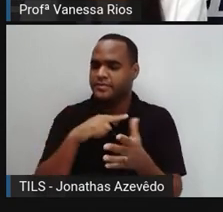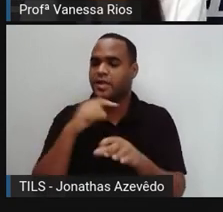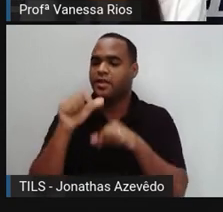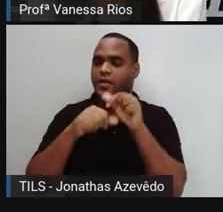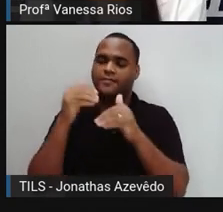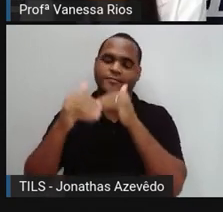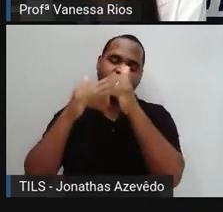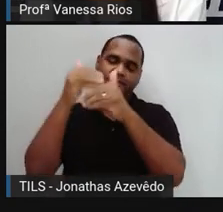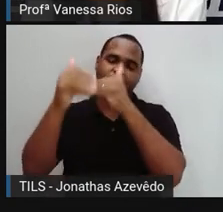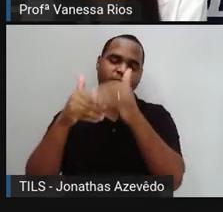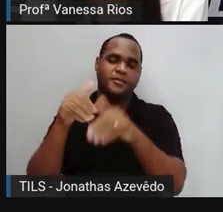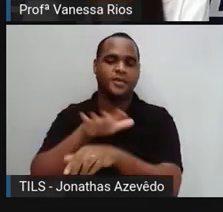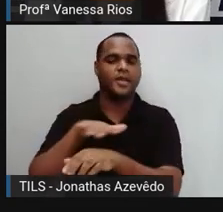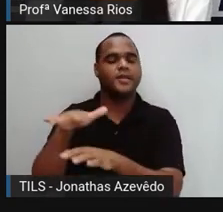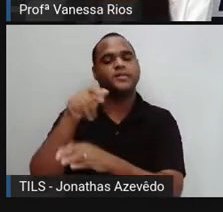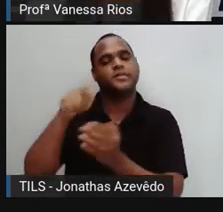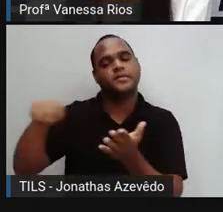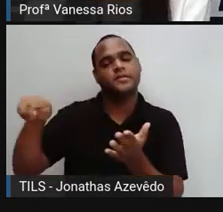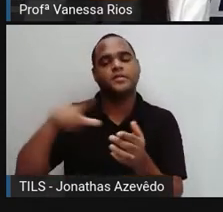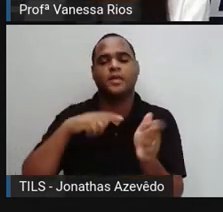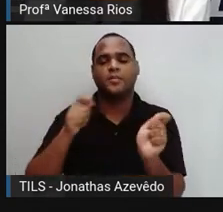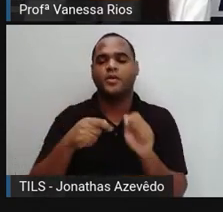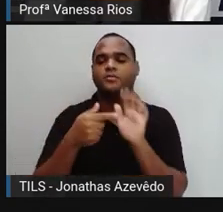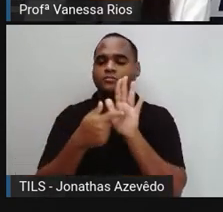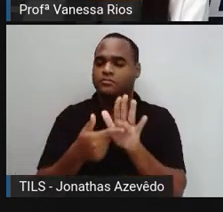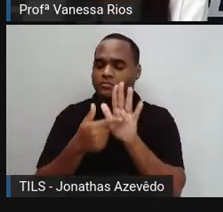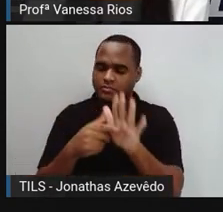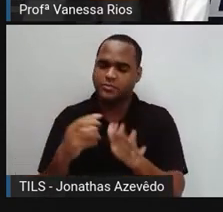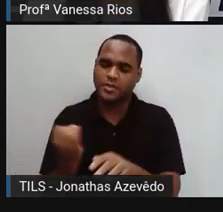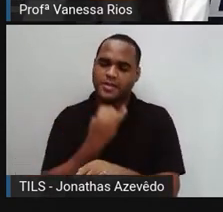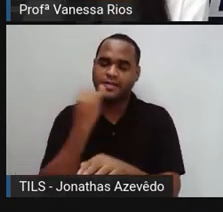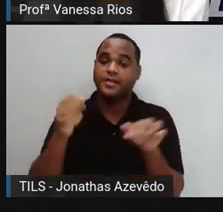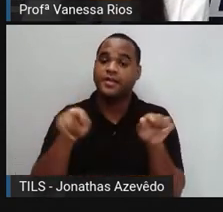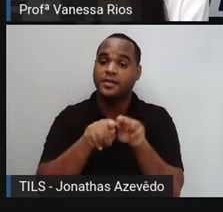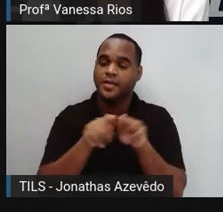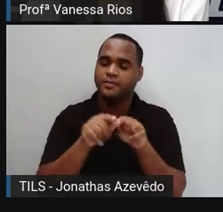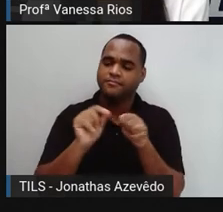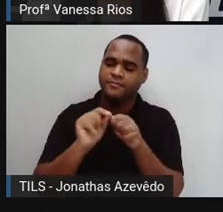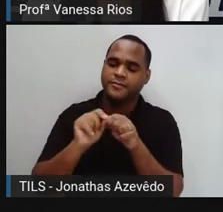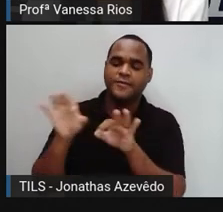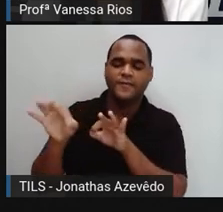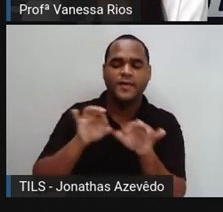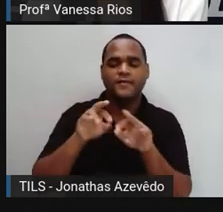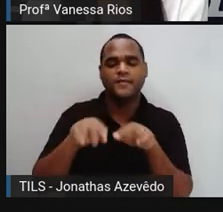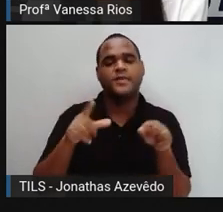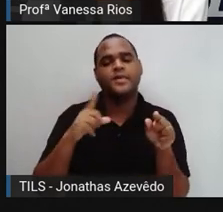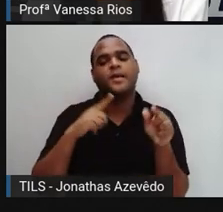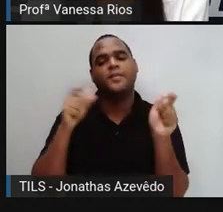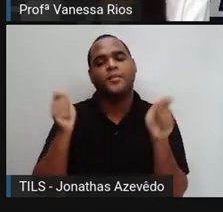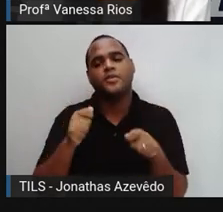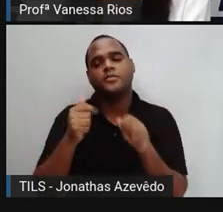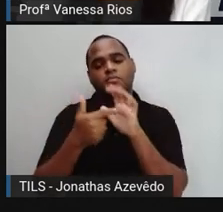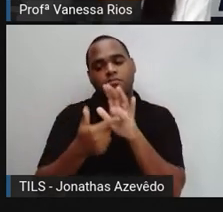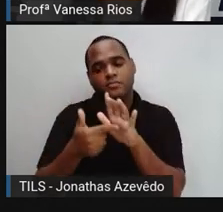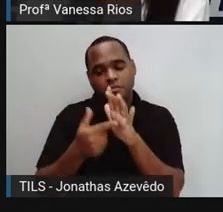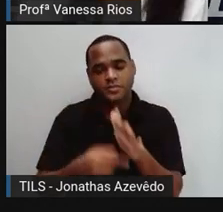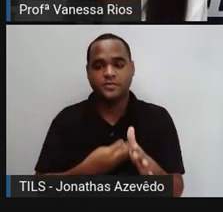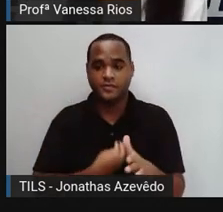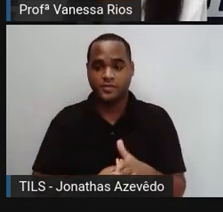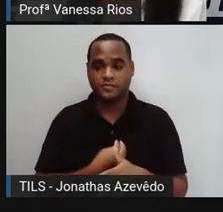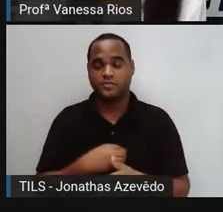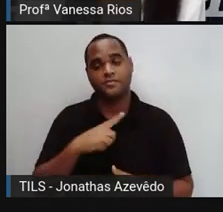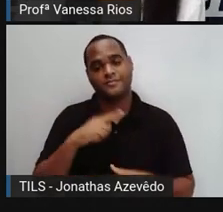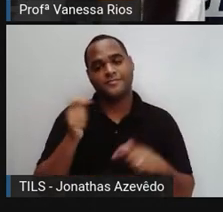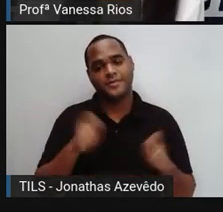evoluções da escrita, mostrando a sua importância e fazendo com que ela esteja sempre presente na nossa vida.